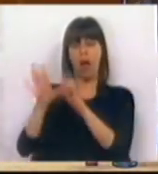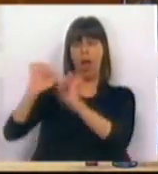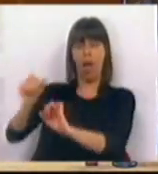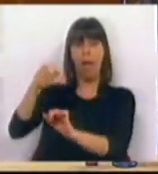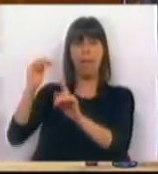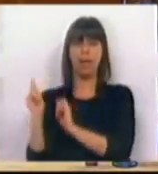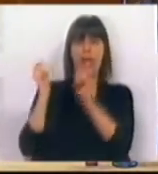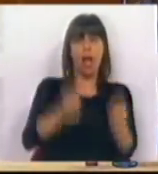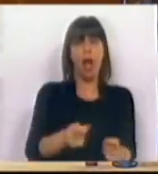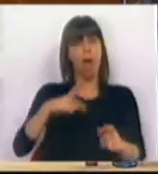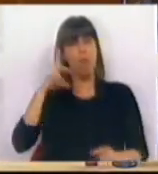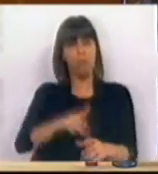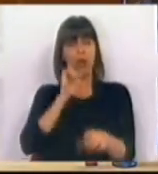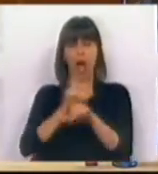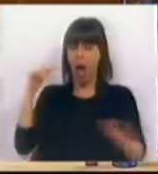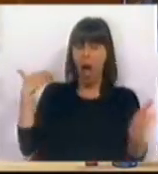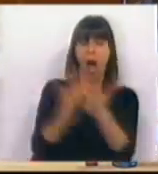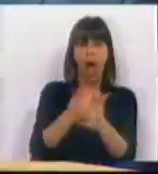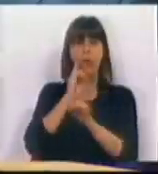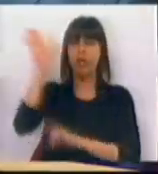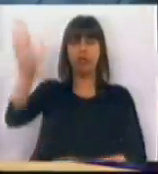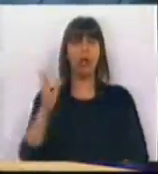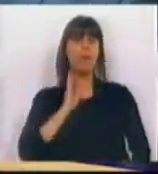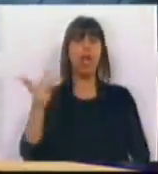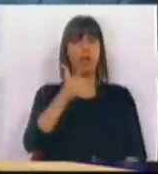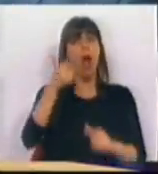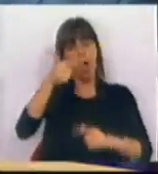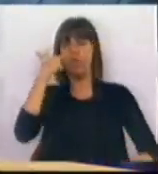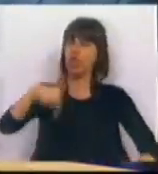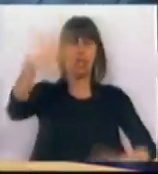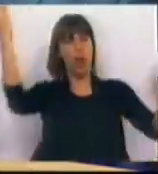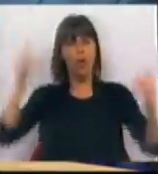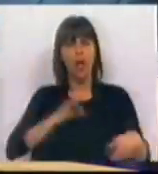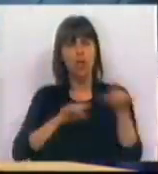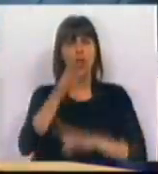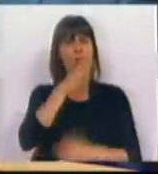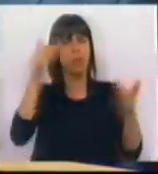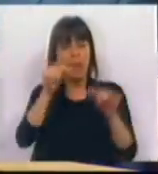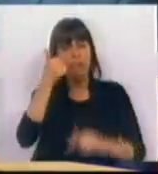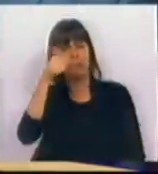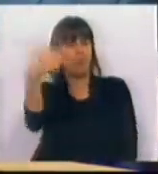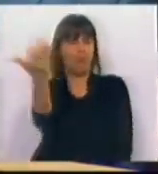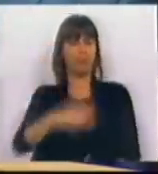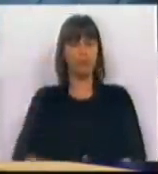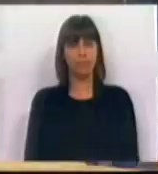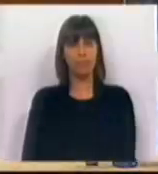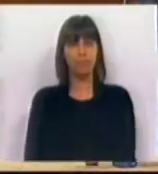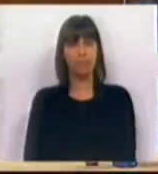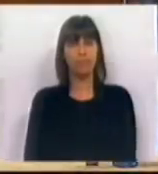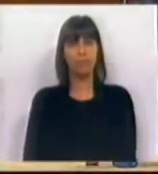Partido Socialista deixou a Portugal nestes anos quando chamou a troika. Isso é que é extraordinário, Sr. Deputado. Isso é que é extraordinário.